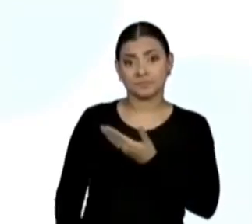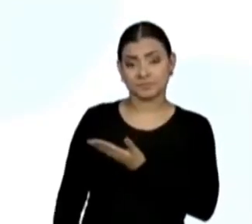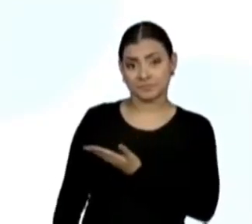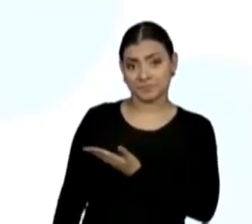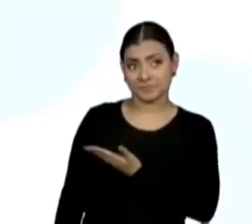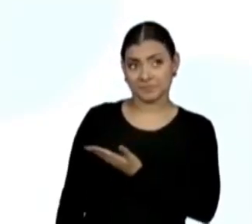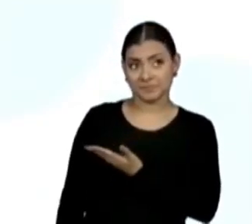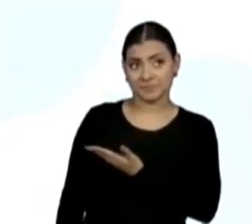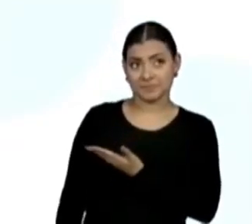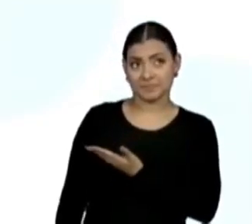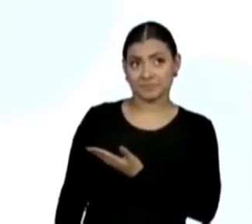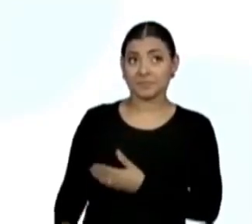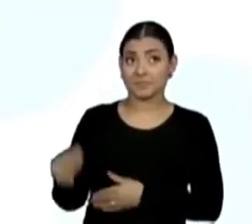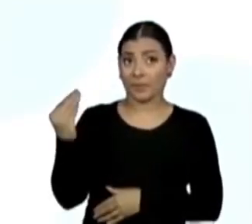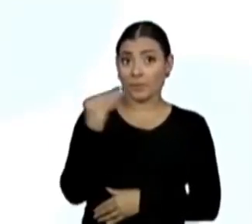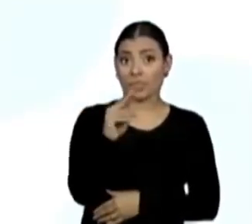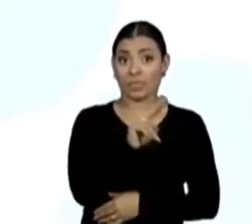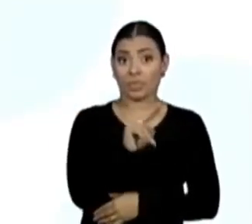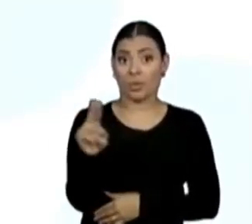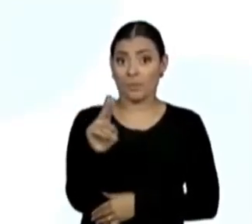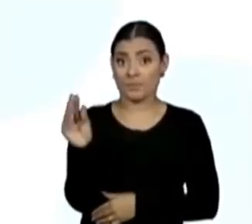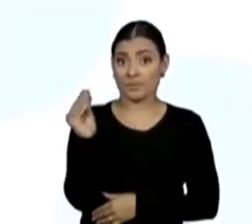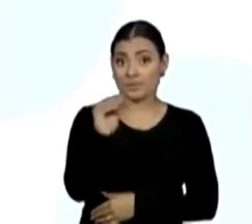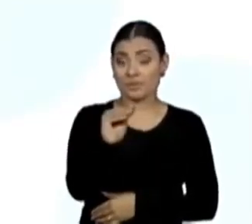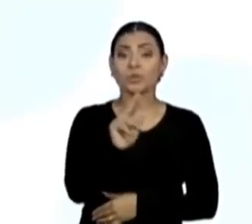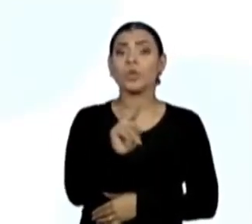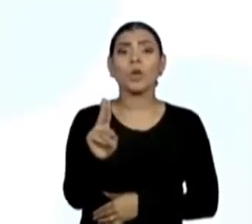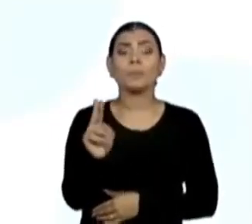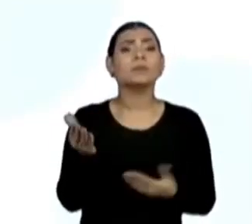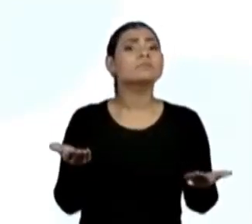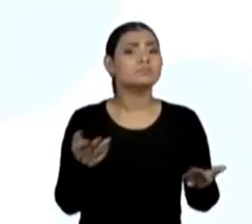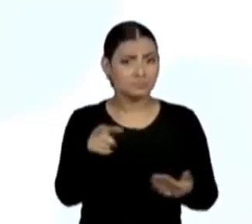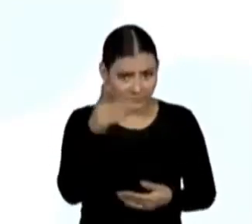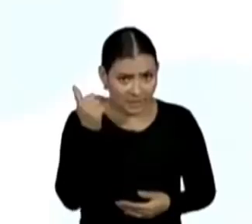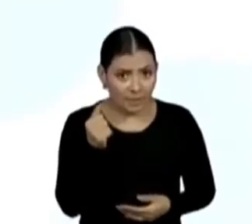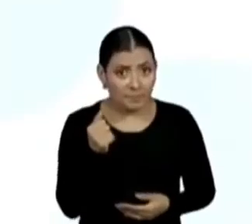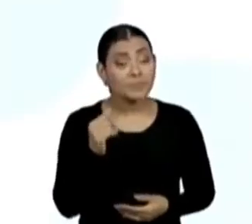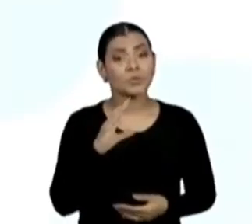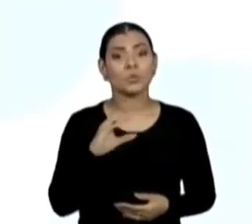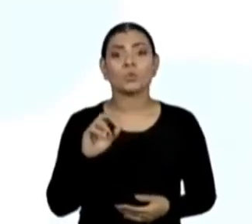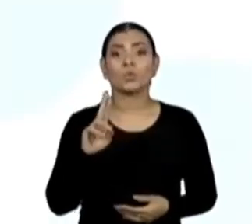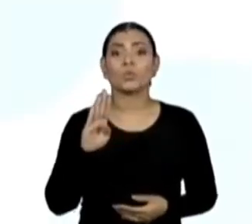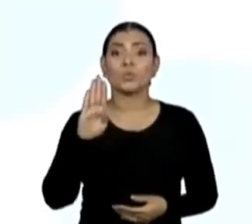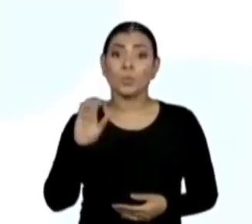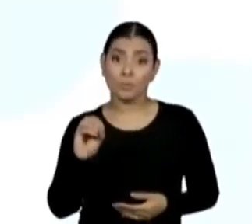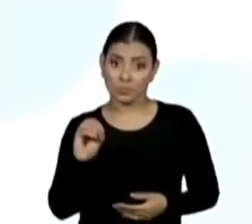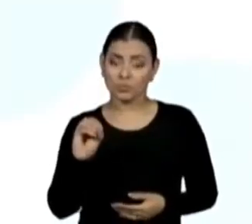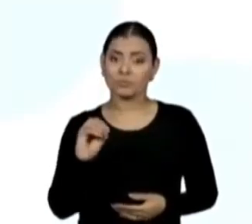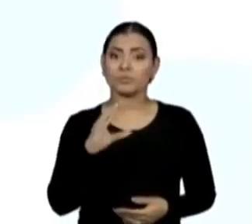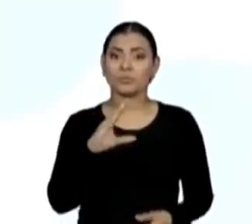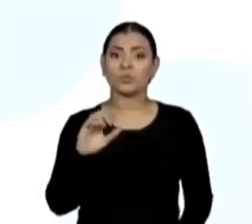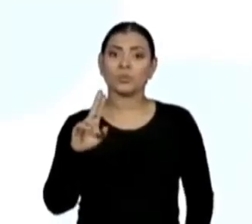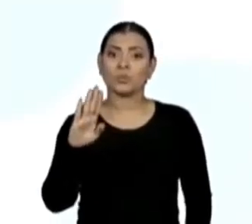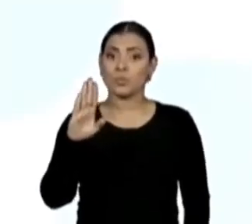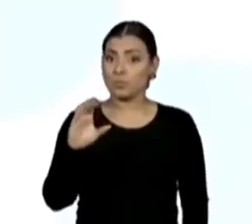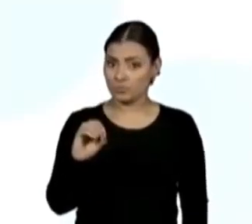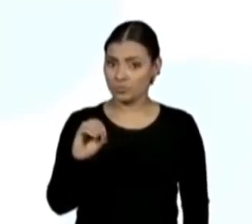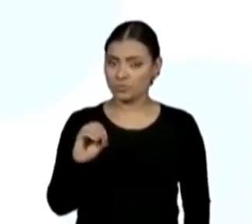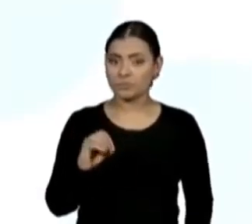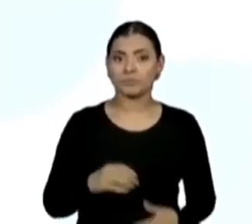o título com o nome aqui. Como ela se chama? É um cubo. Vou registrar aqui. Cubo.